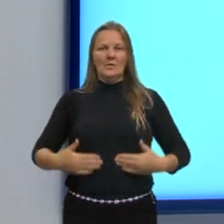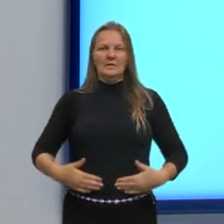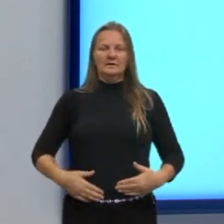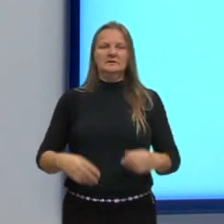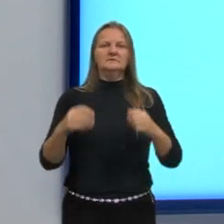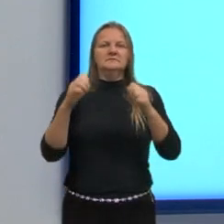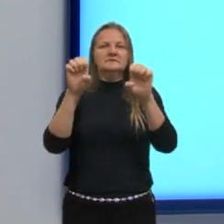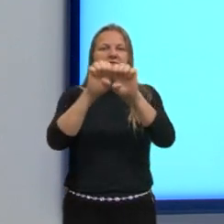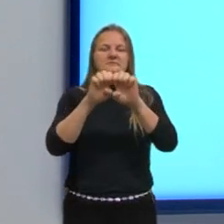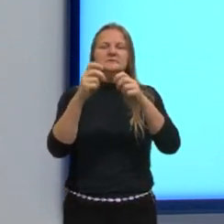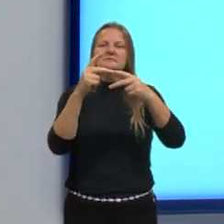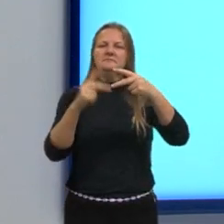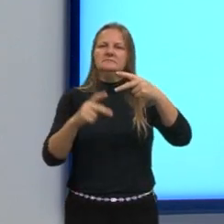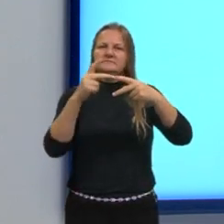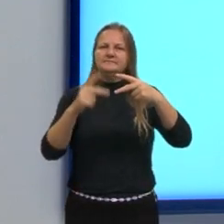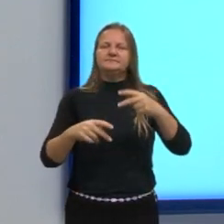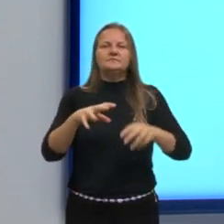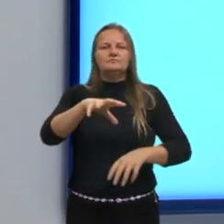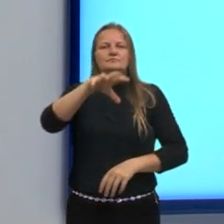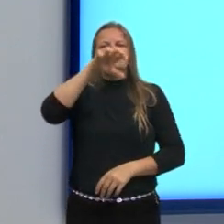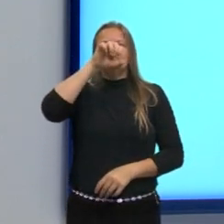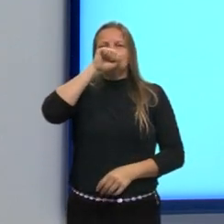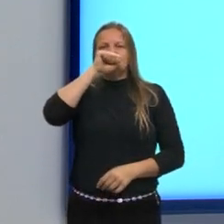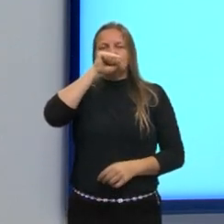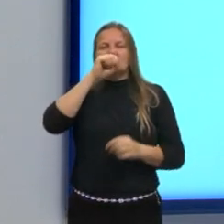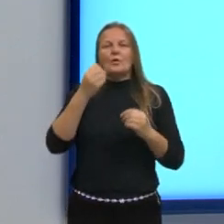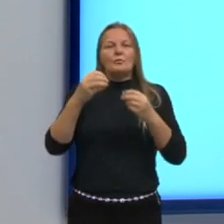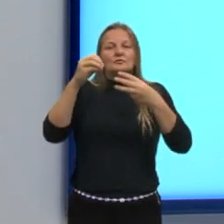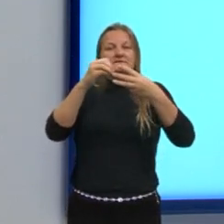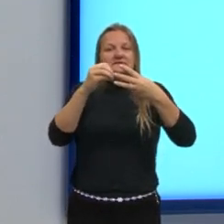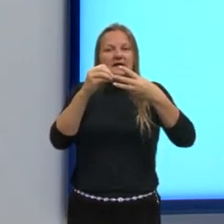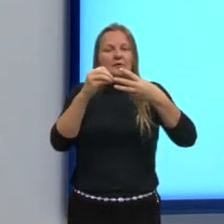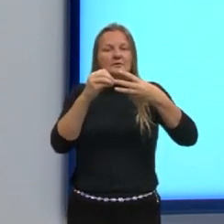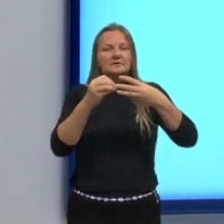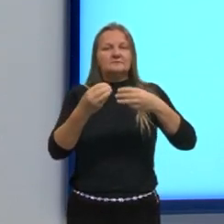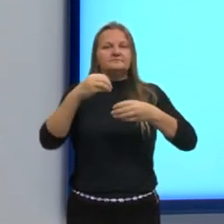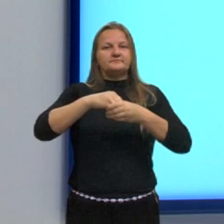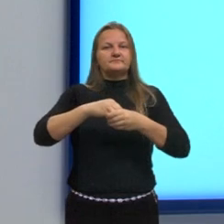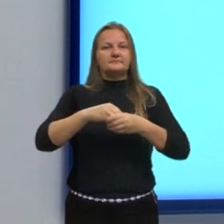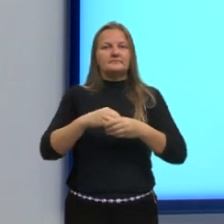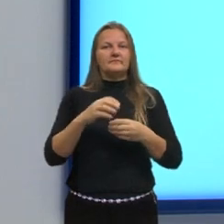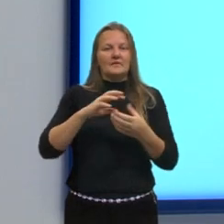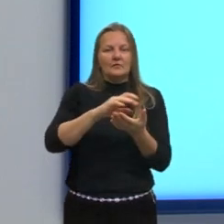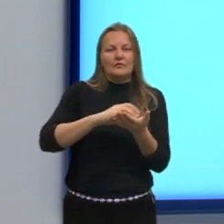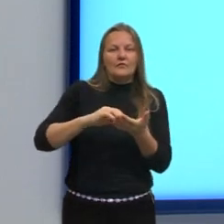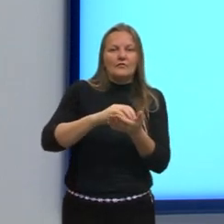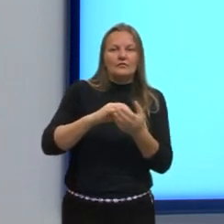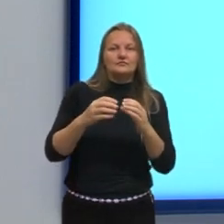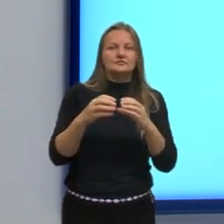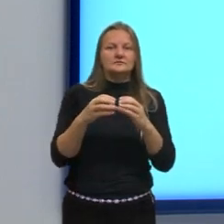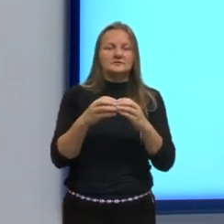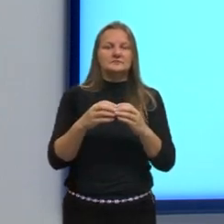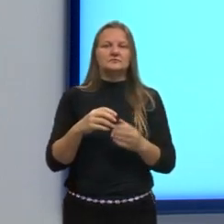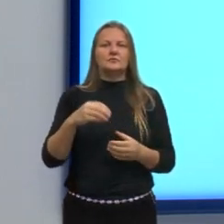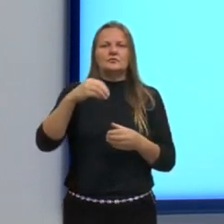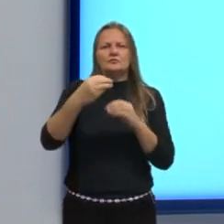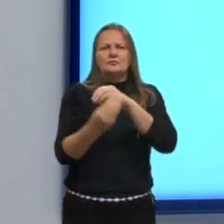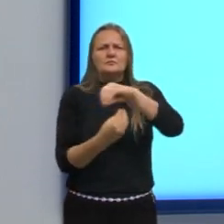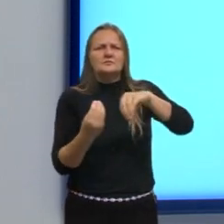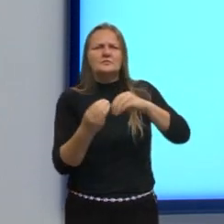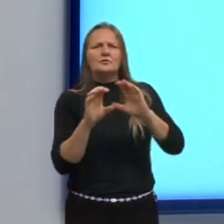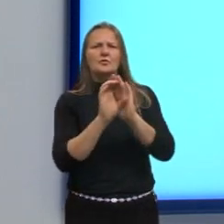proteínas e respiração celular, a nossa mitocôndria amada. E aí também já vem uma mistura de